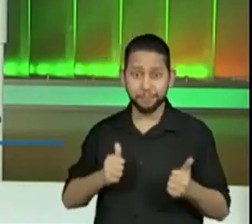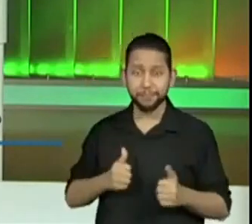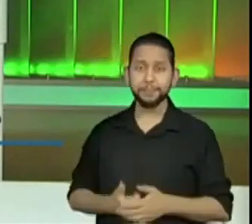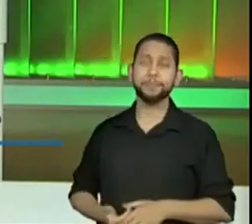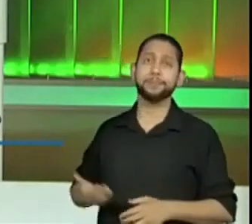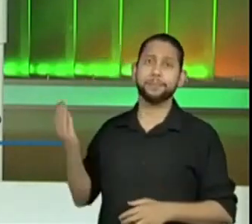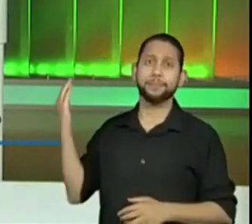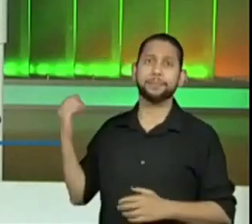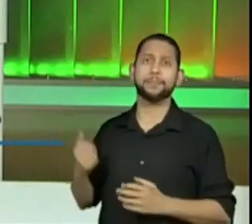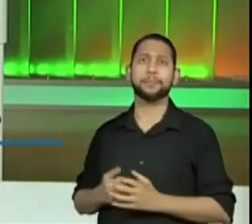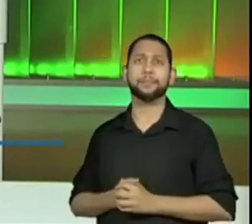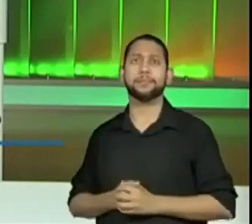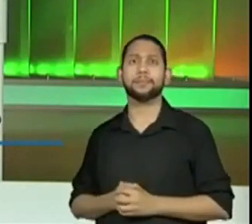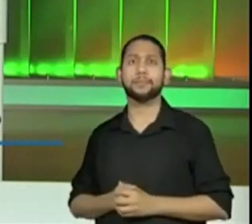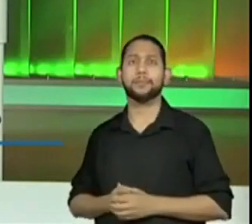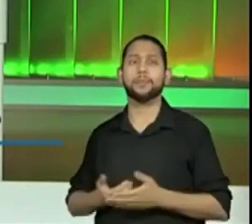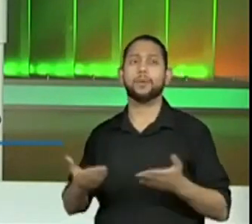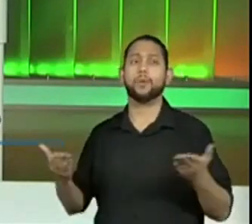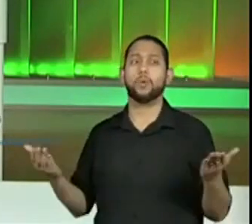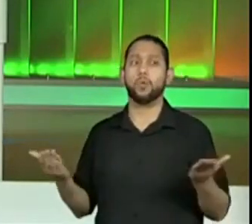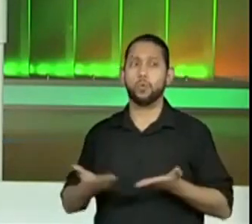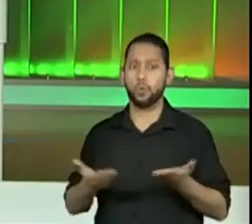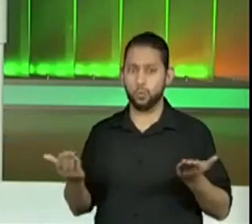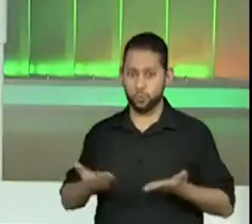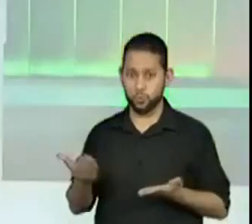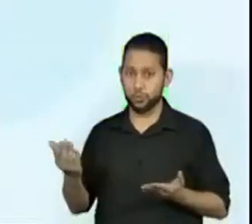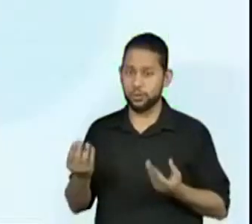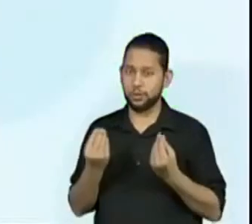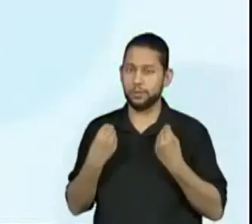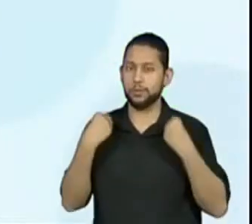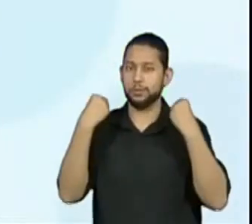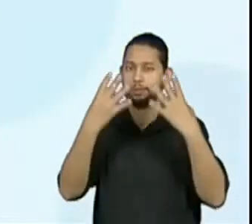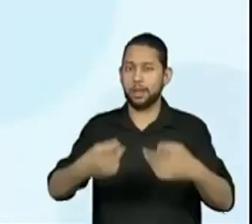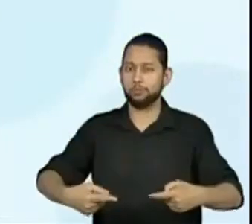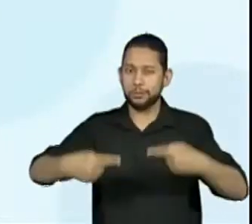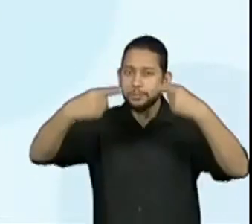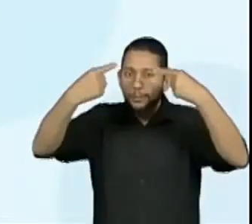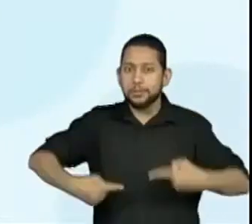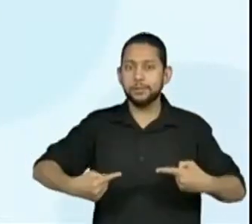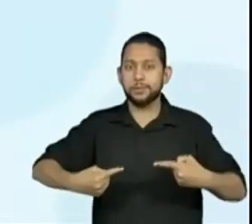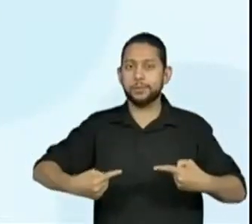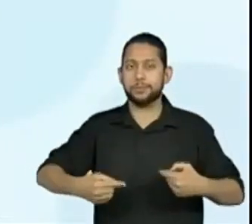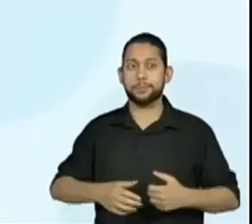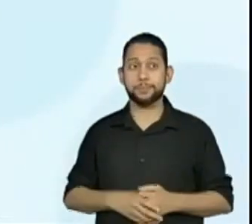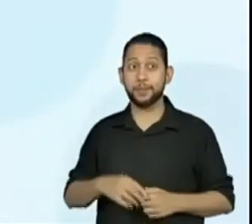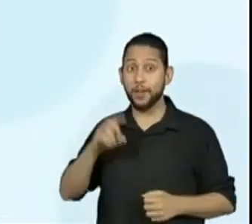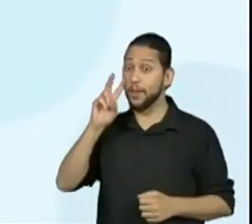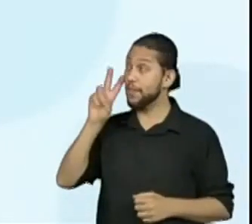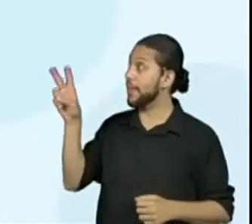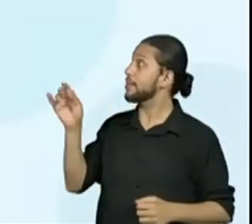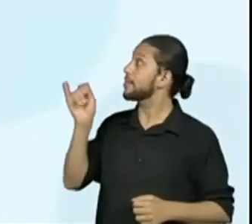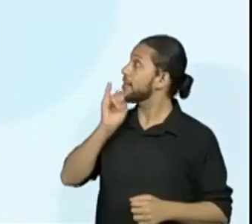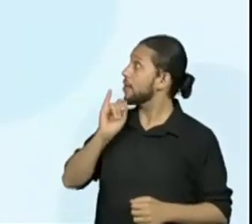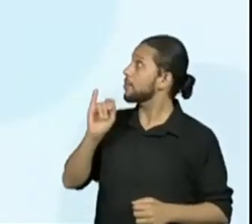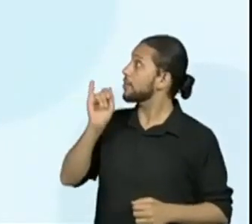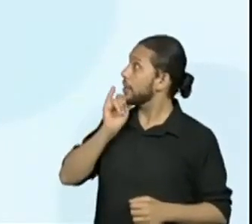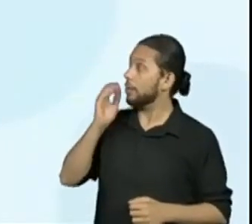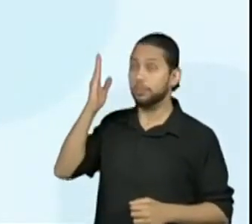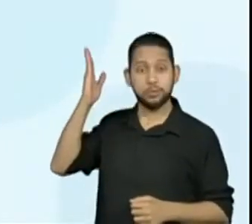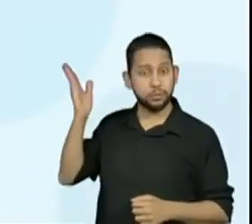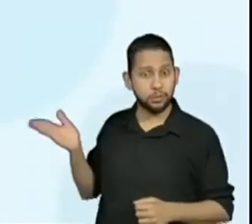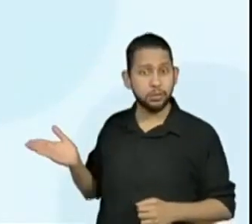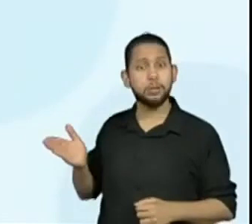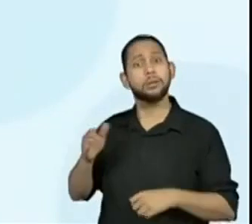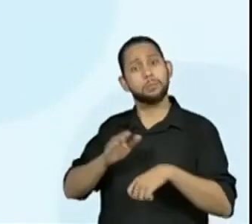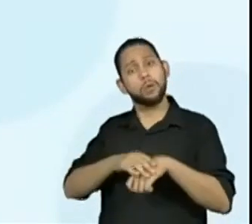lá. De olho no desafio, hein? Observe o exemplo, realize